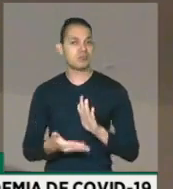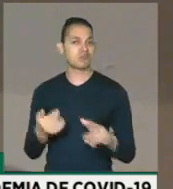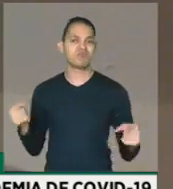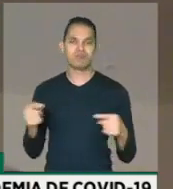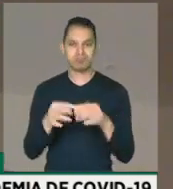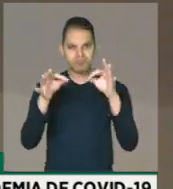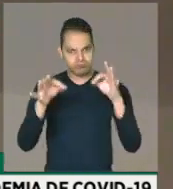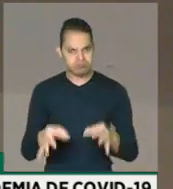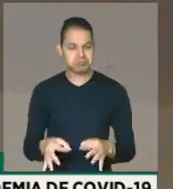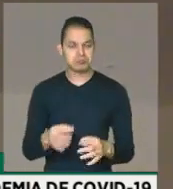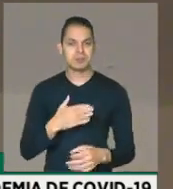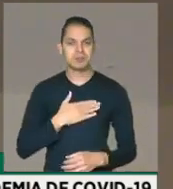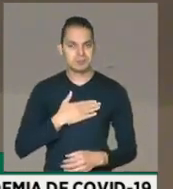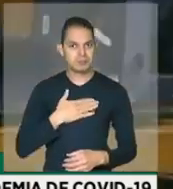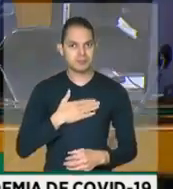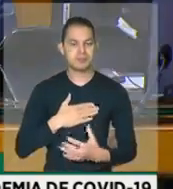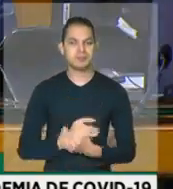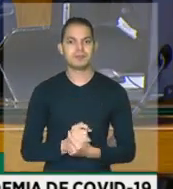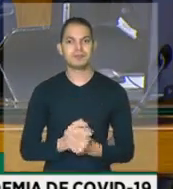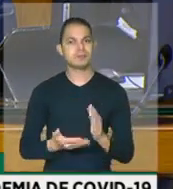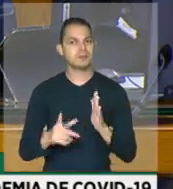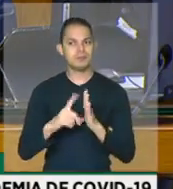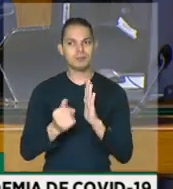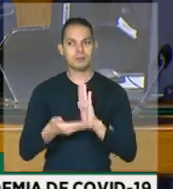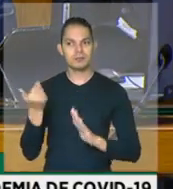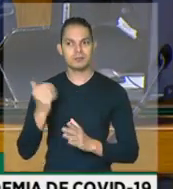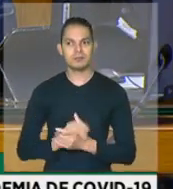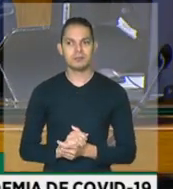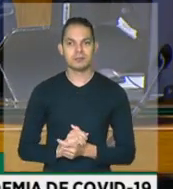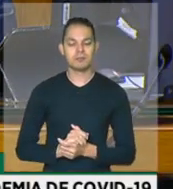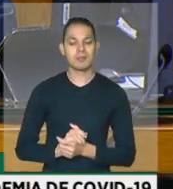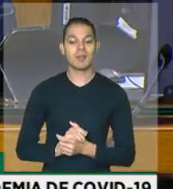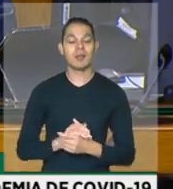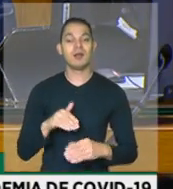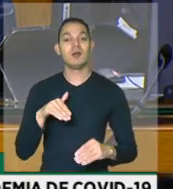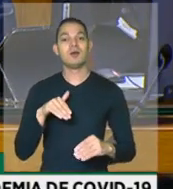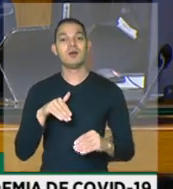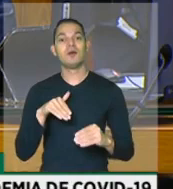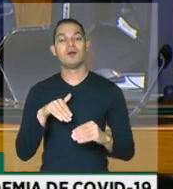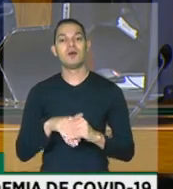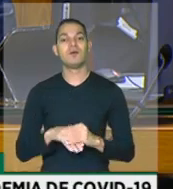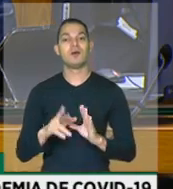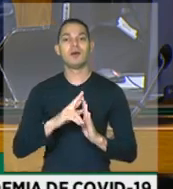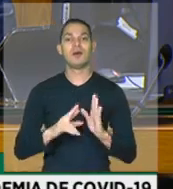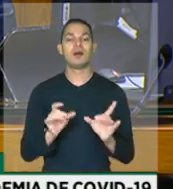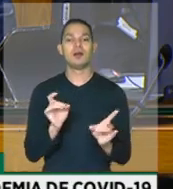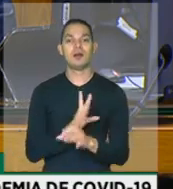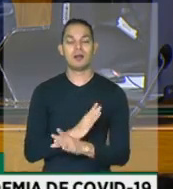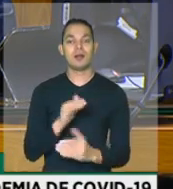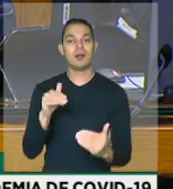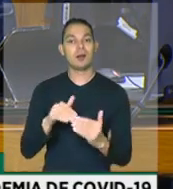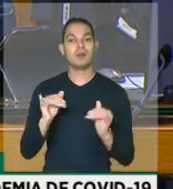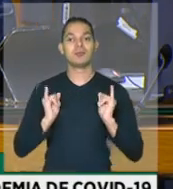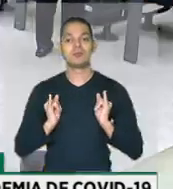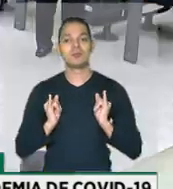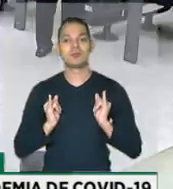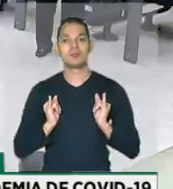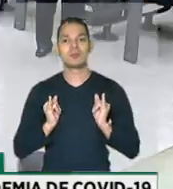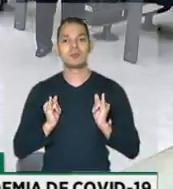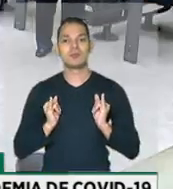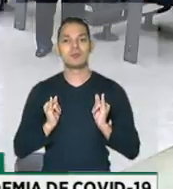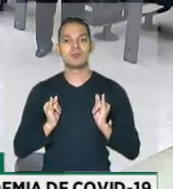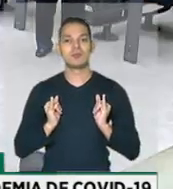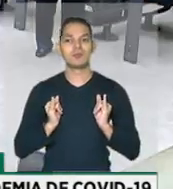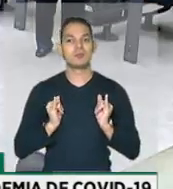sentimos contemplados. Obrigado. Está retirado o destaque. Em votação, em votação, a redação final. Aqueles que forem pela aprovação, permanece como se acha.